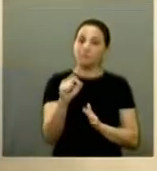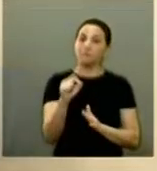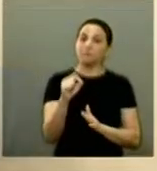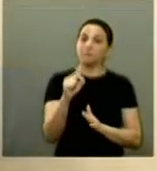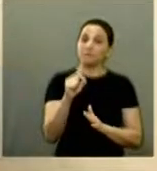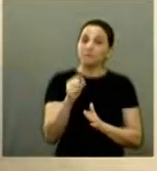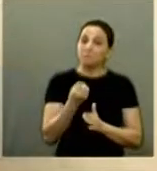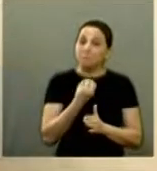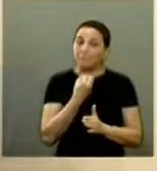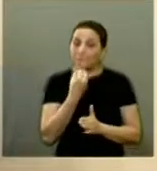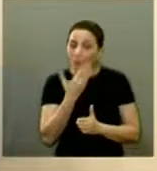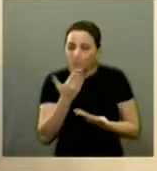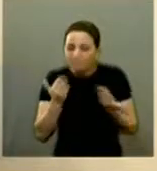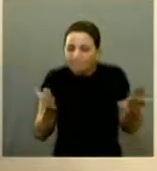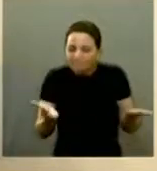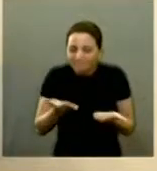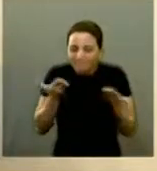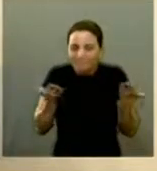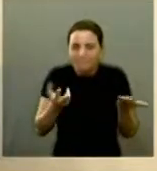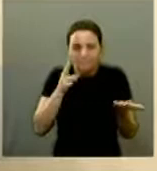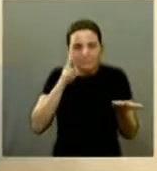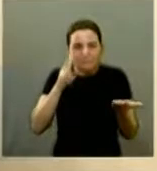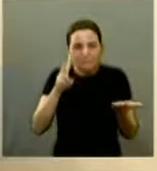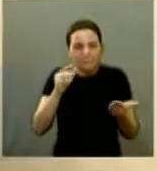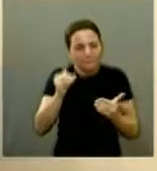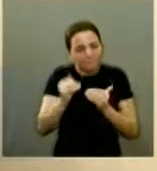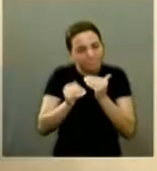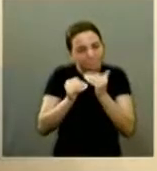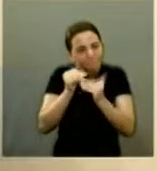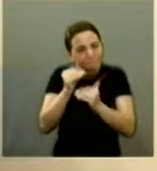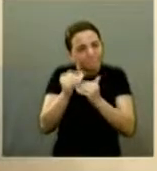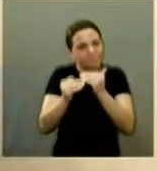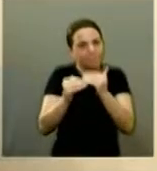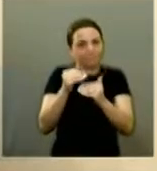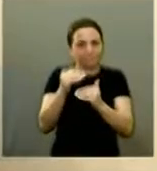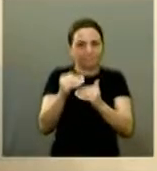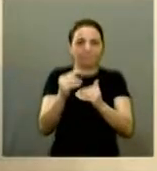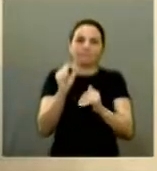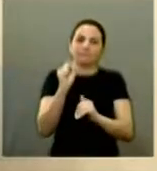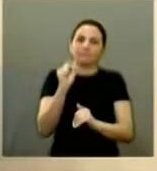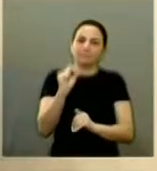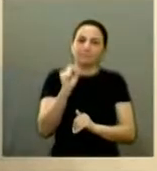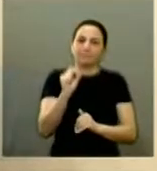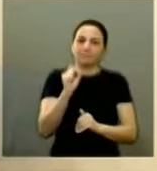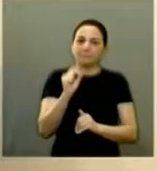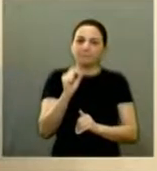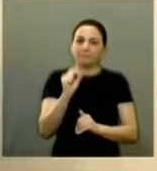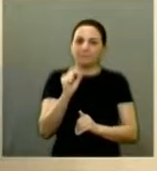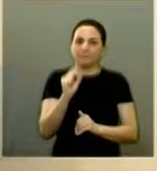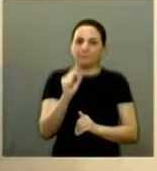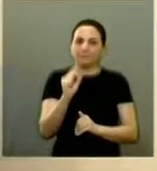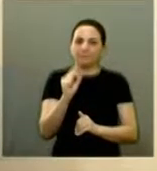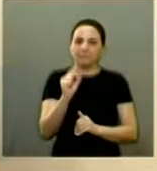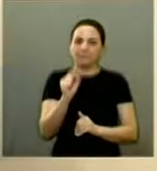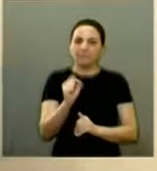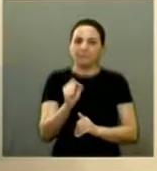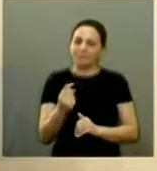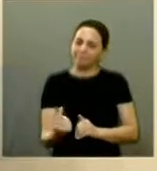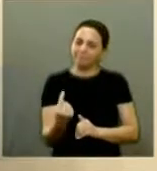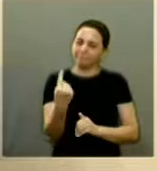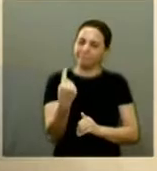feito muito bem a gente vê a evolução dela que é sim absurda